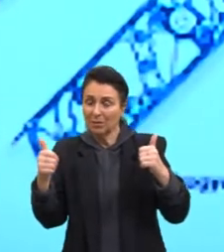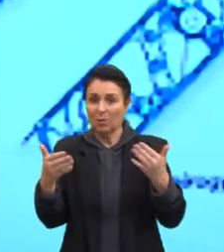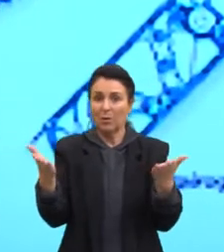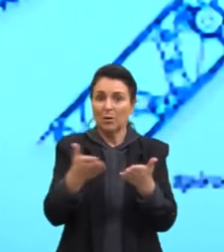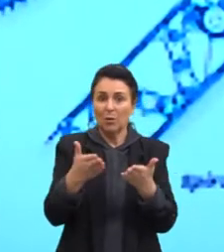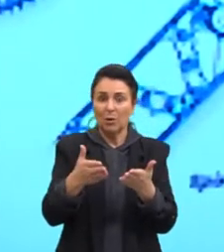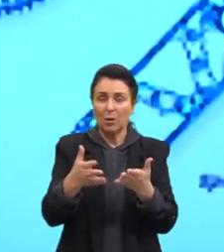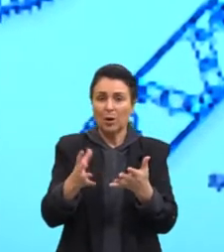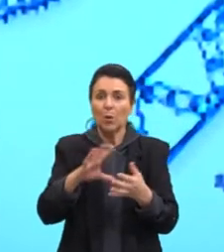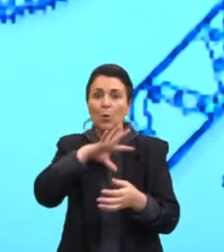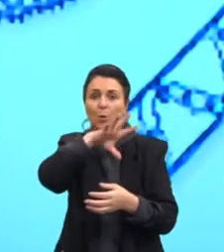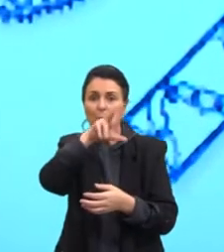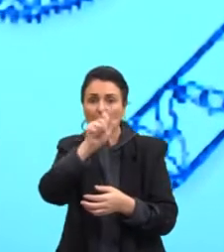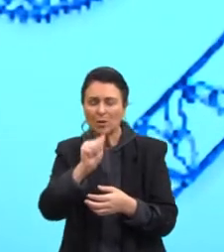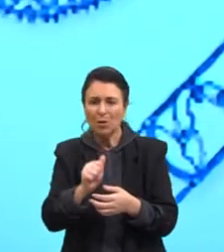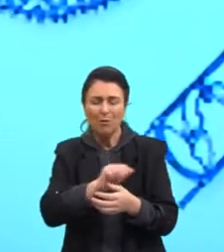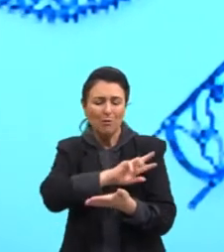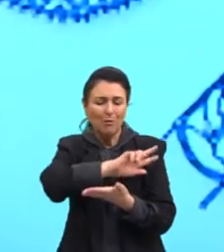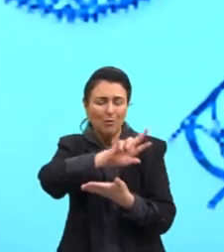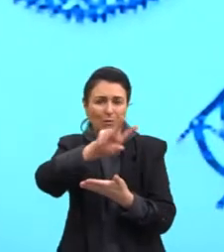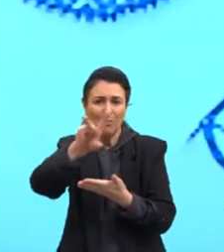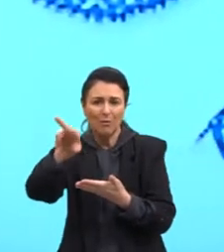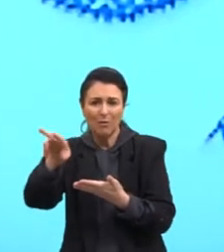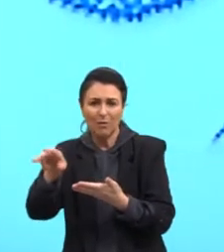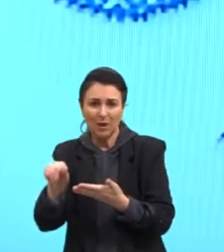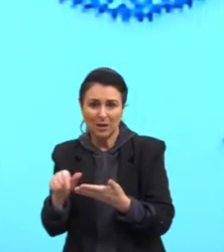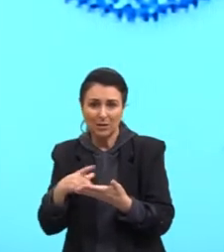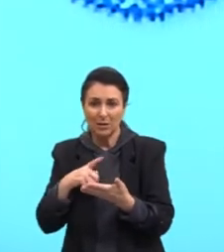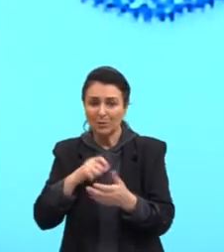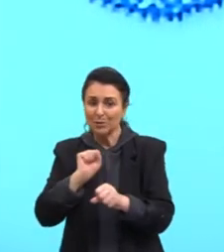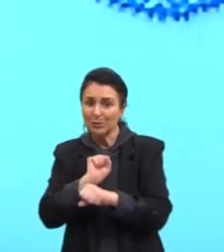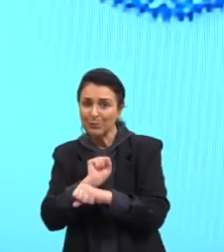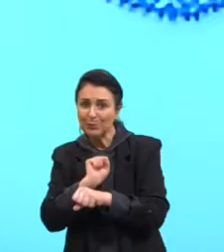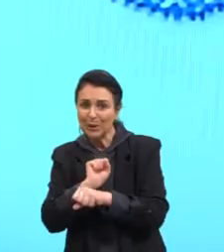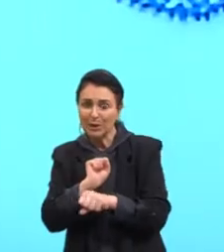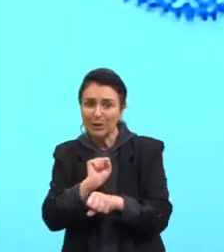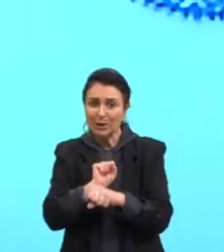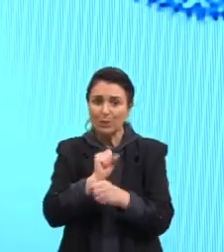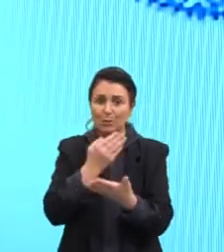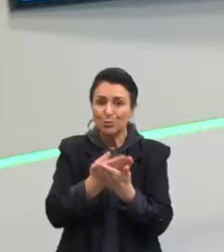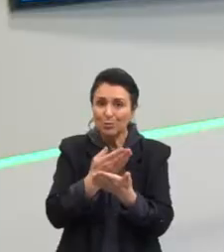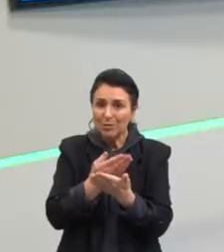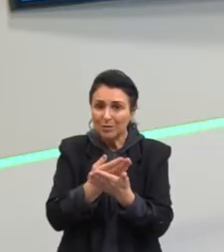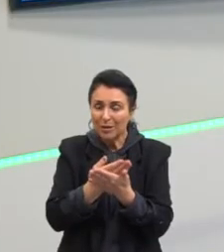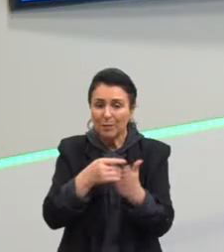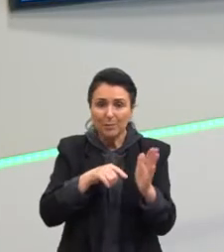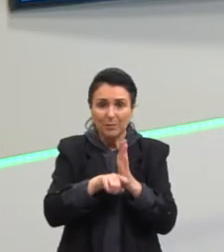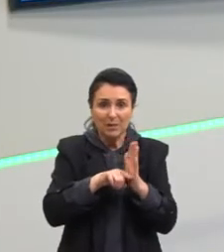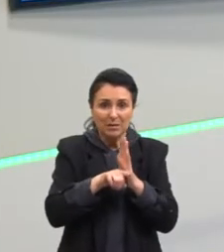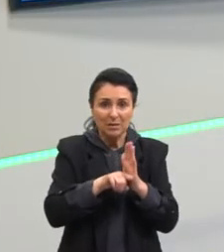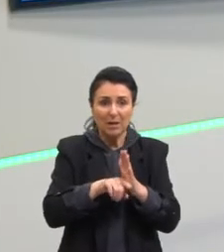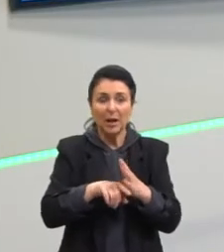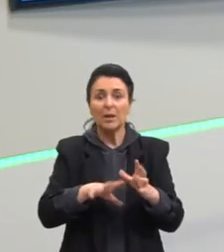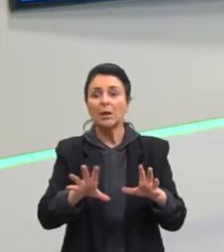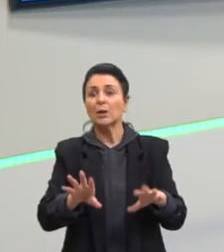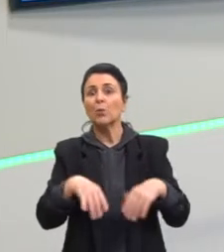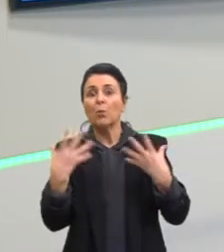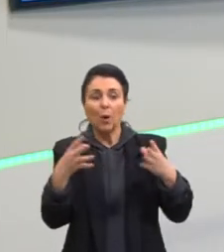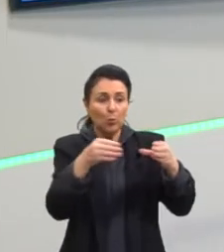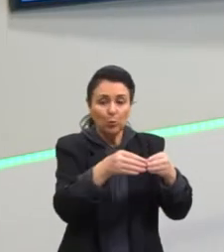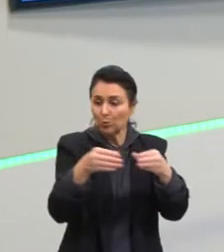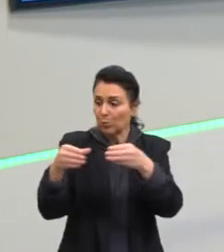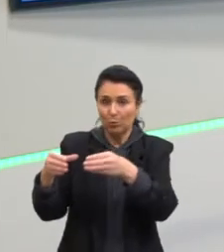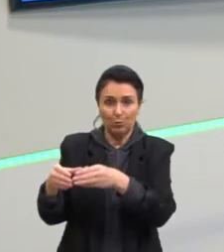animal são pluri. Então, eles estão aqui nessa salinha de espera, esperando mais estudos aí para ver qual é o destino deles. Certo?